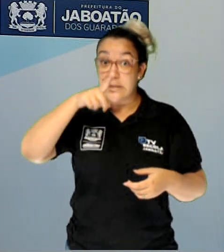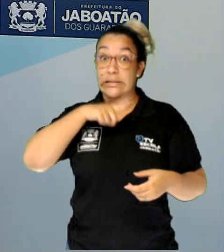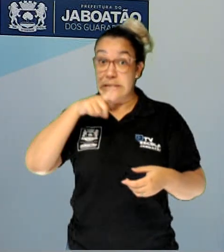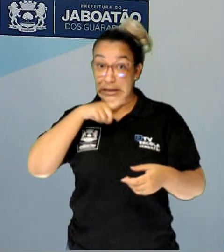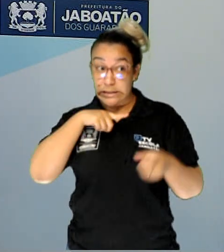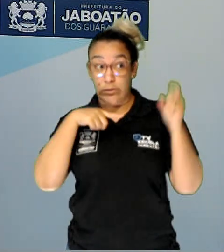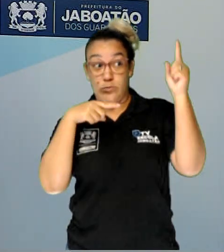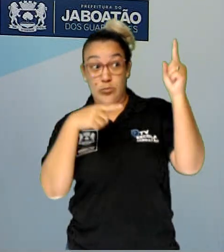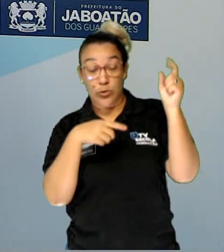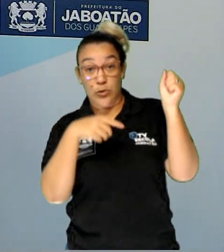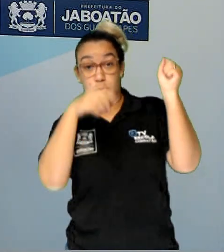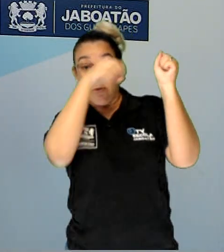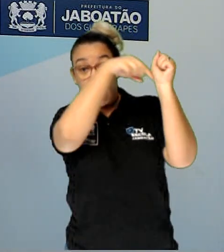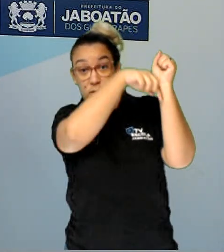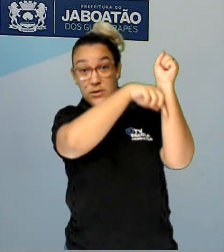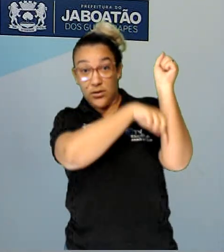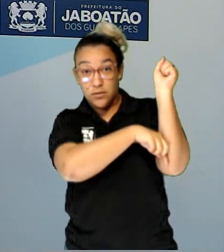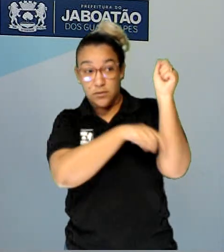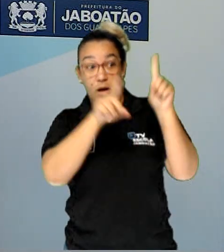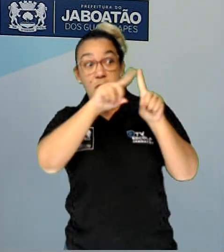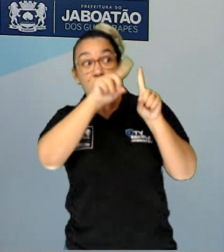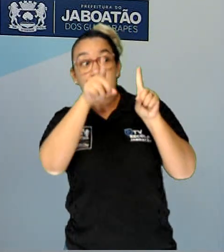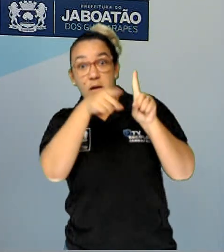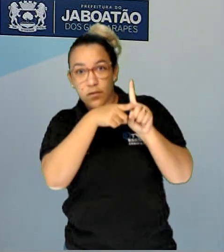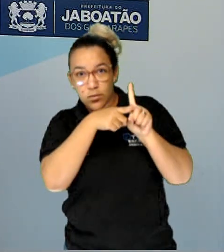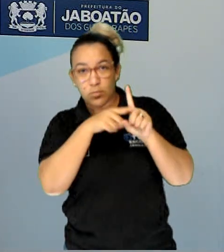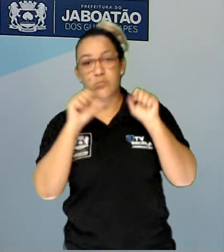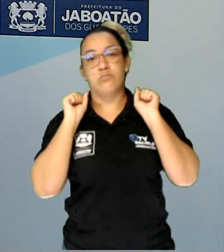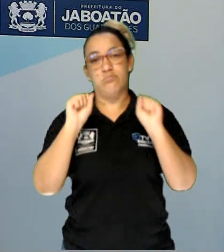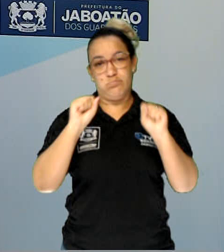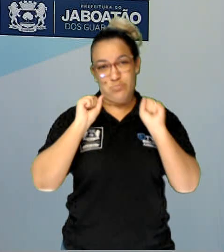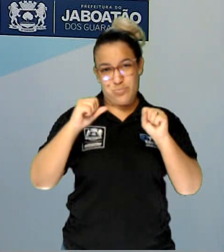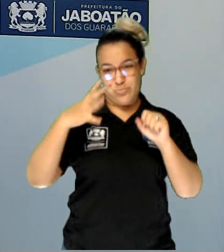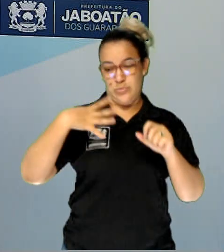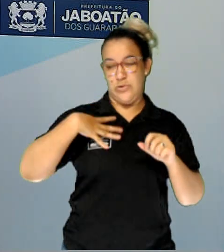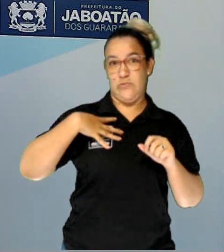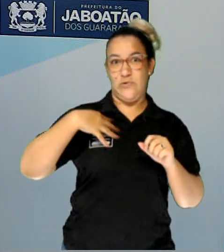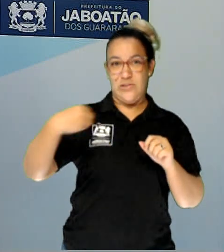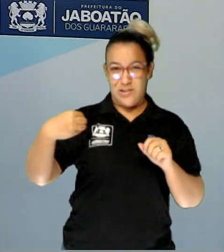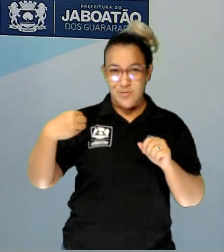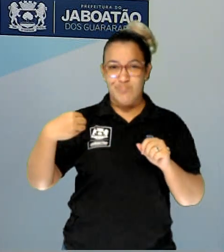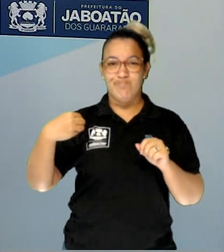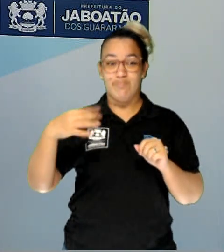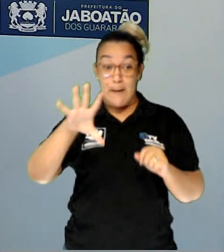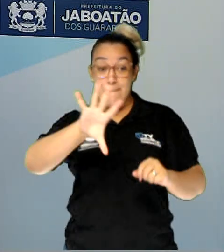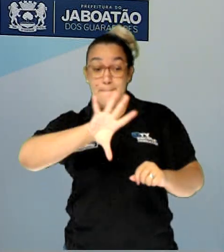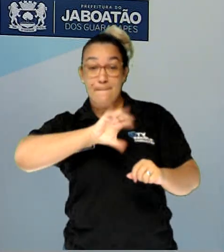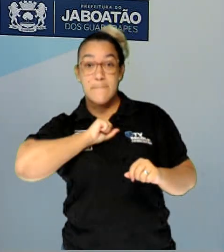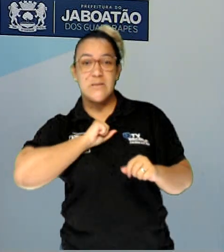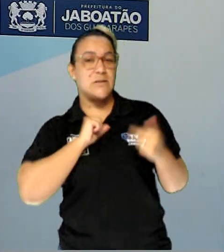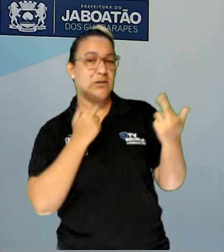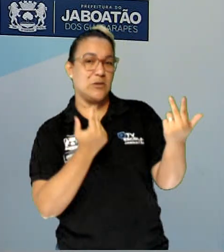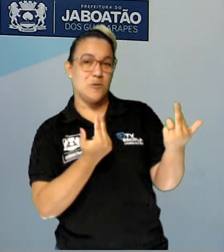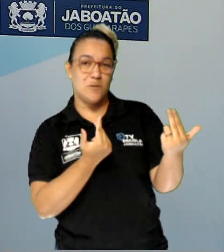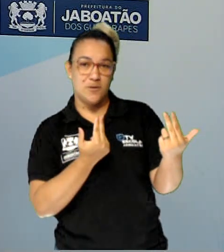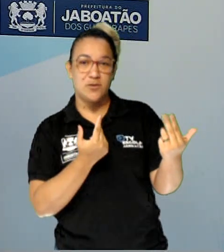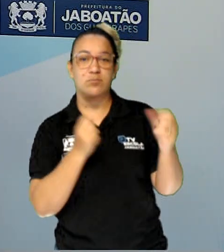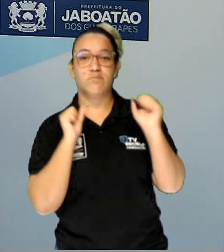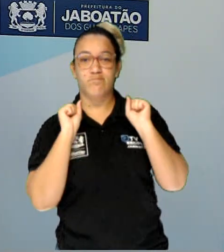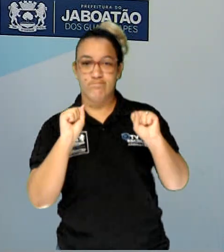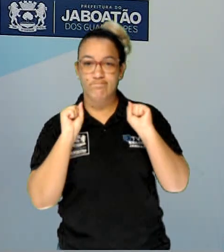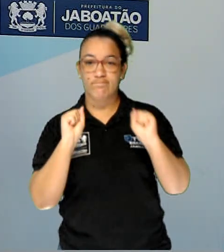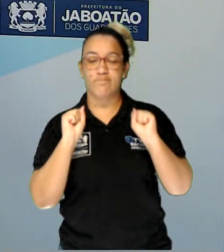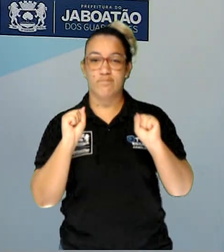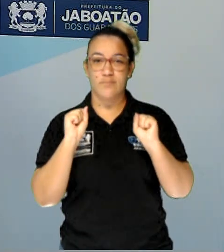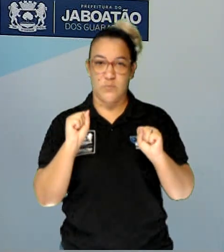engravidar, né, ela pode passar a sífilis para o bebê. Então, são basicamente as duas formas de você